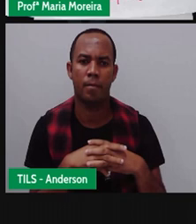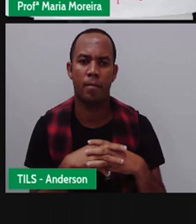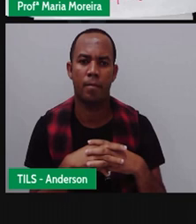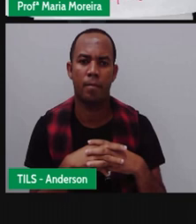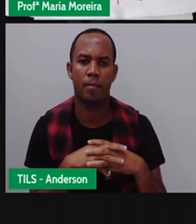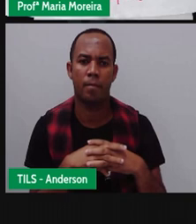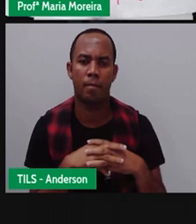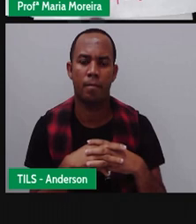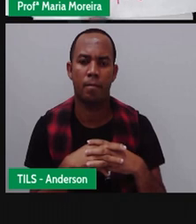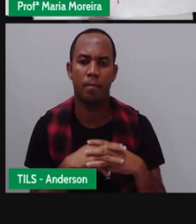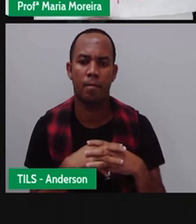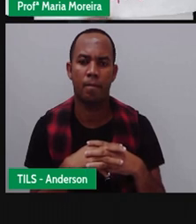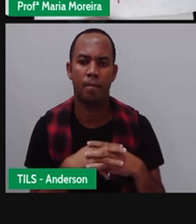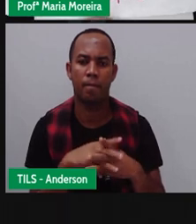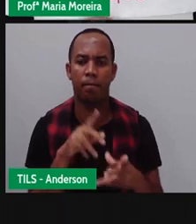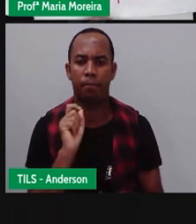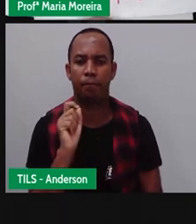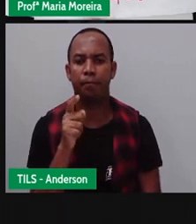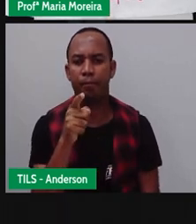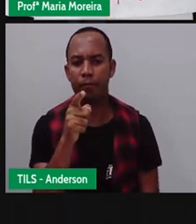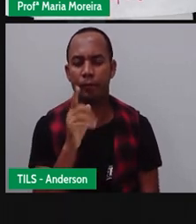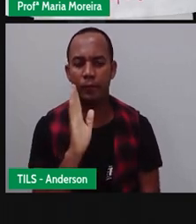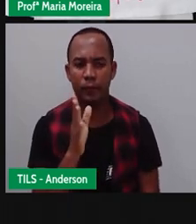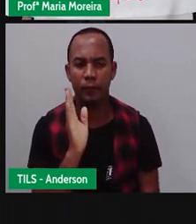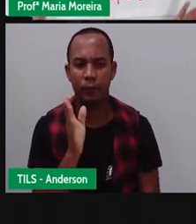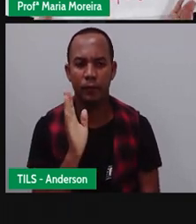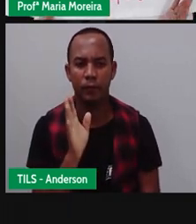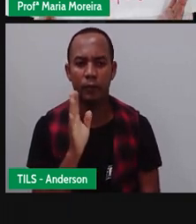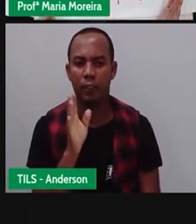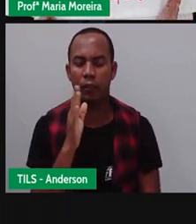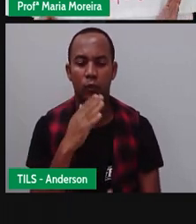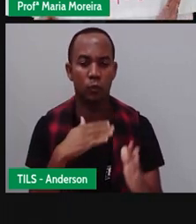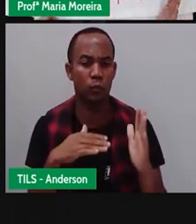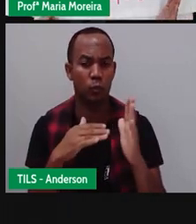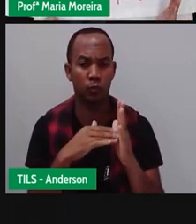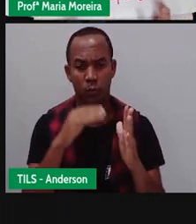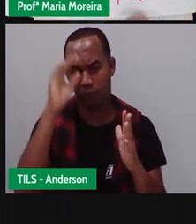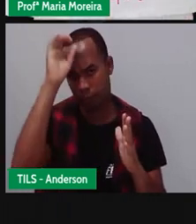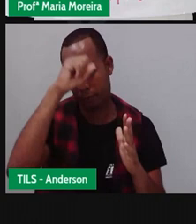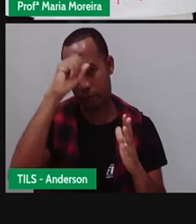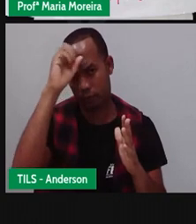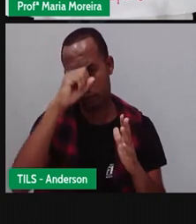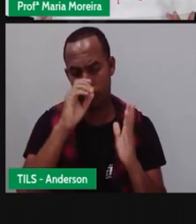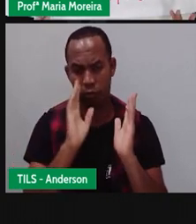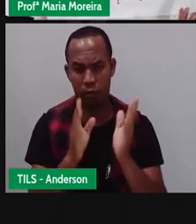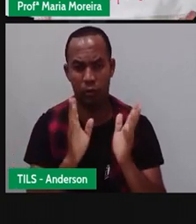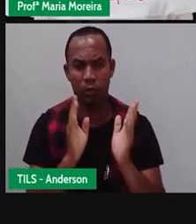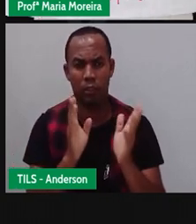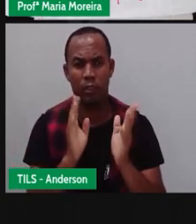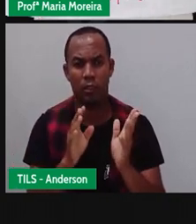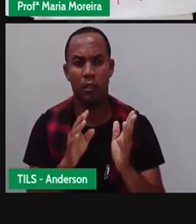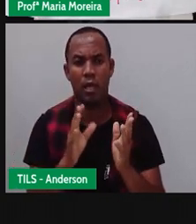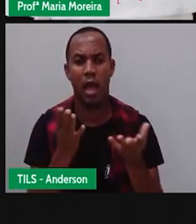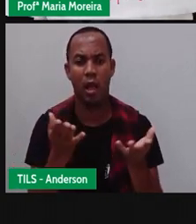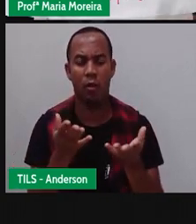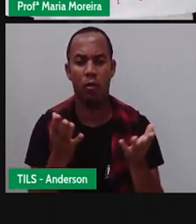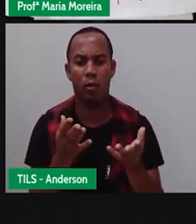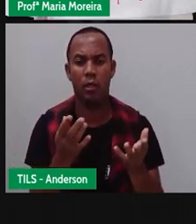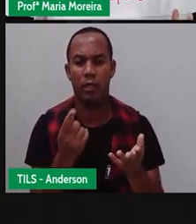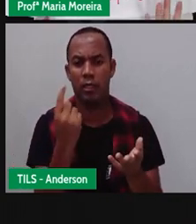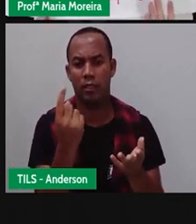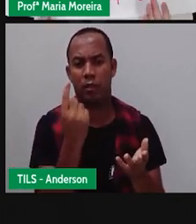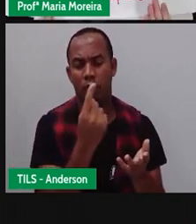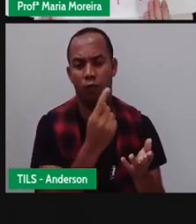Pronto. Aqui agora, tá? A gente já exercitou tudo isso, né? A já fez tudo isso. Então, cabe agora vocês